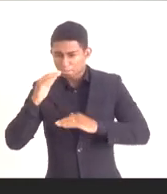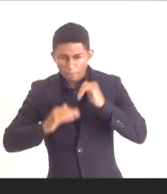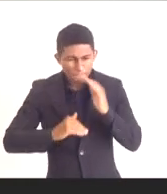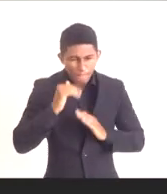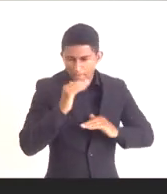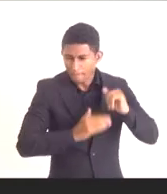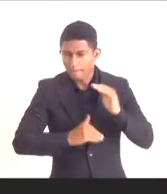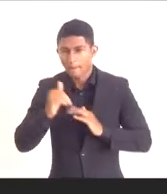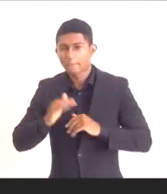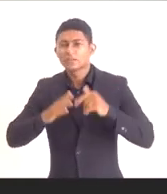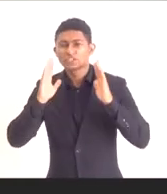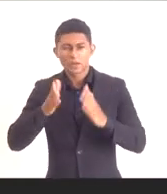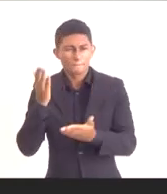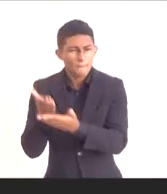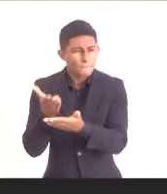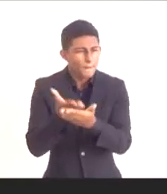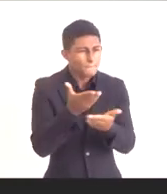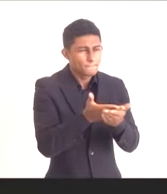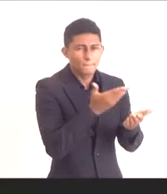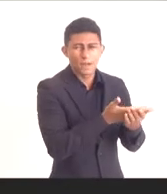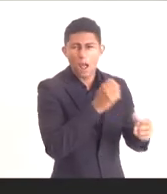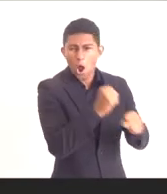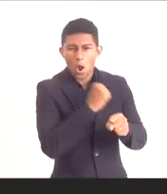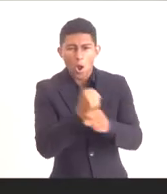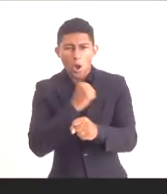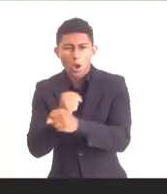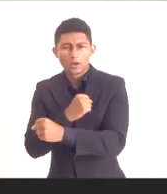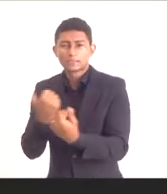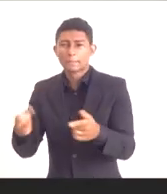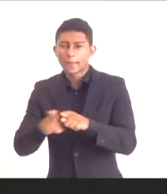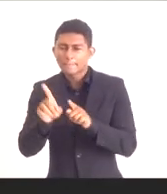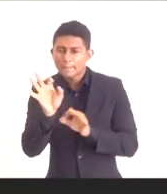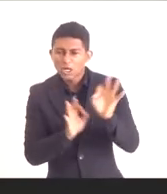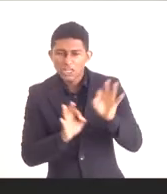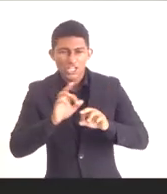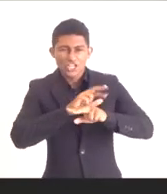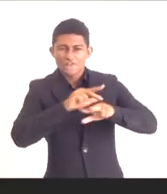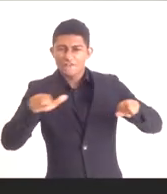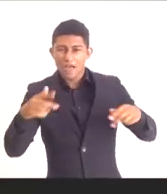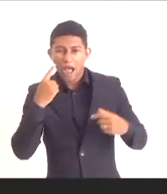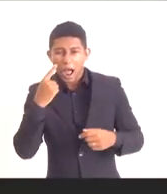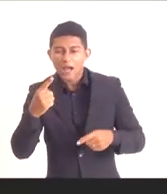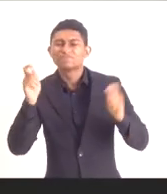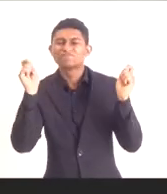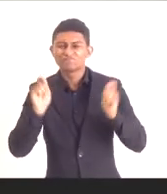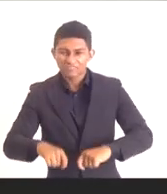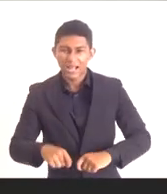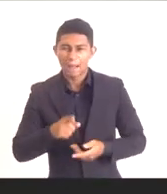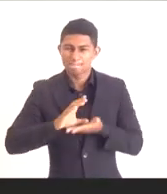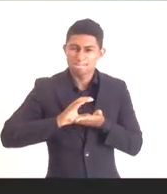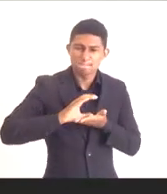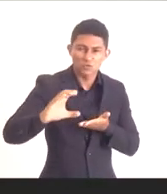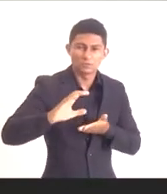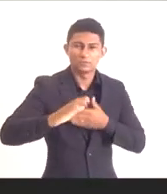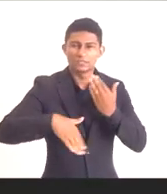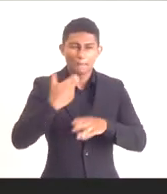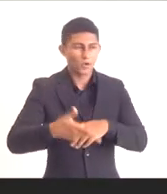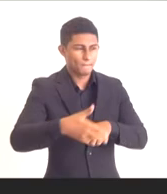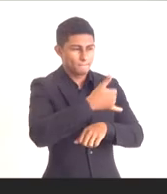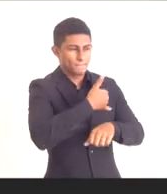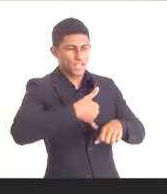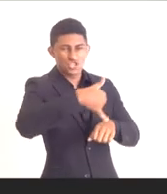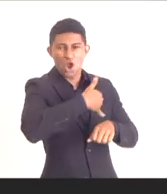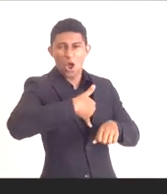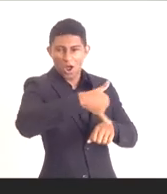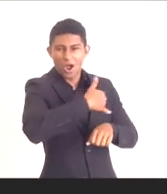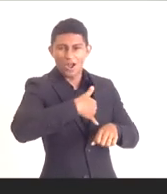uma série de estudos de obras e projetos, que serão capazes de diversificar a economia e diminuir a dependência do petróleo. Ainda em